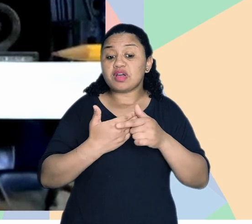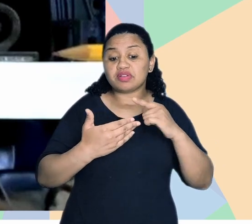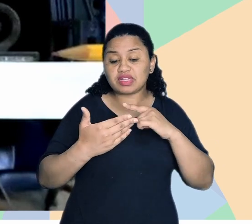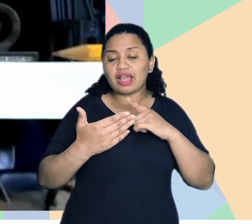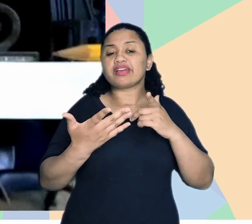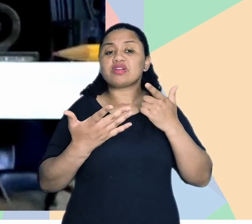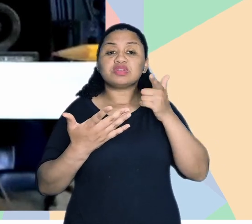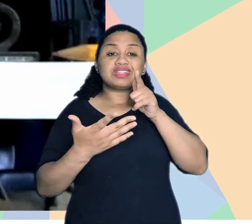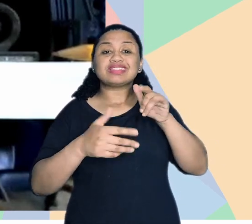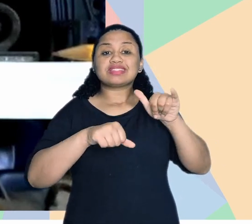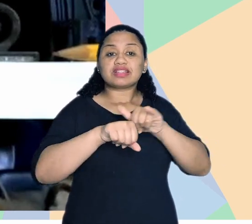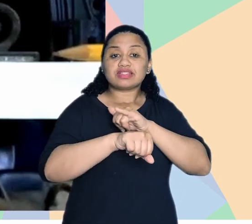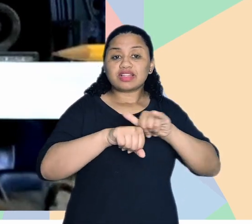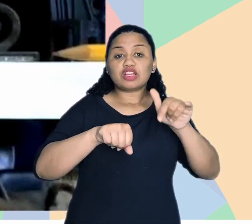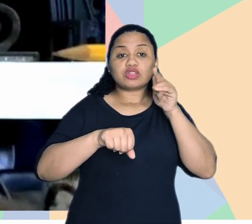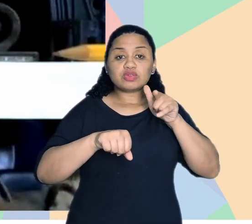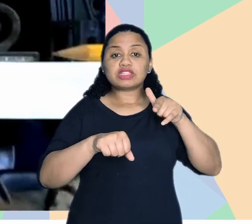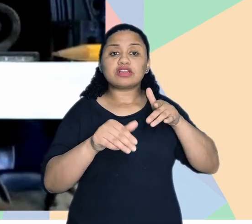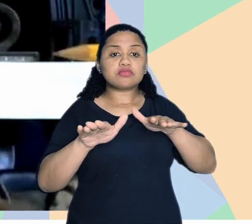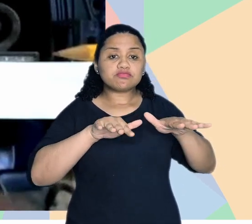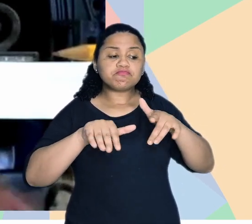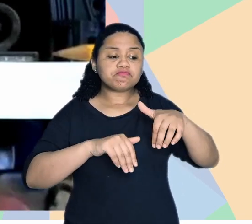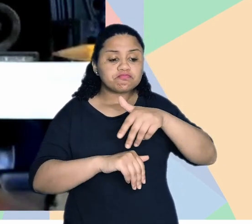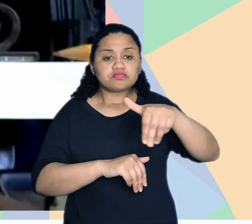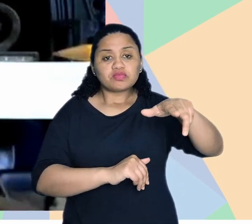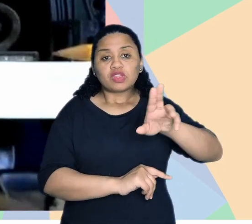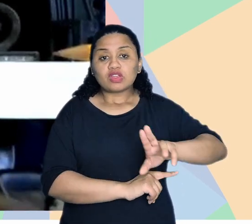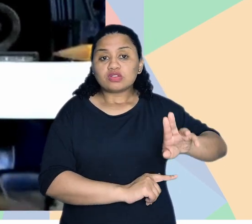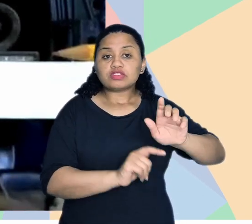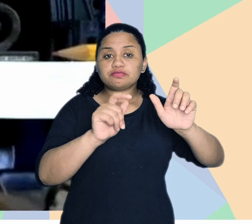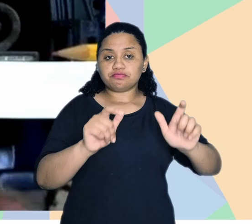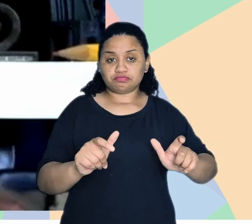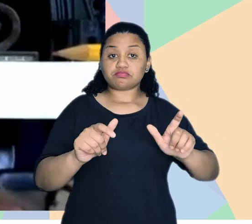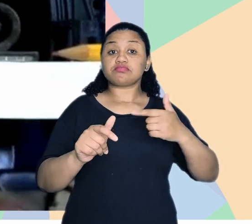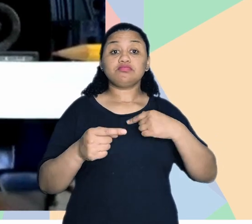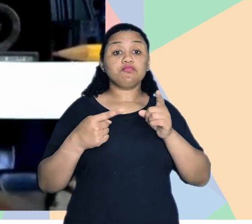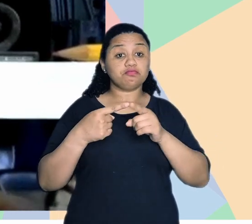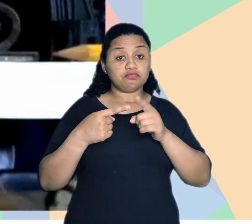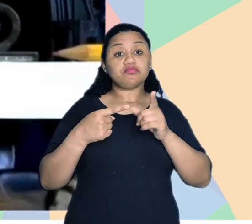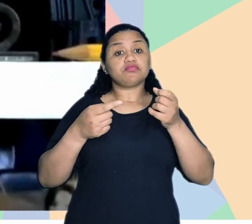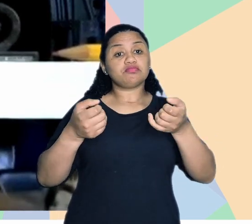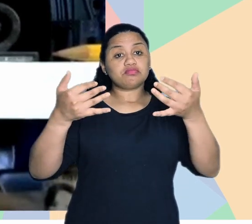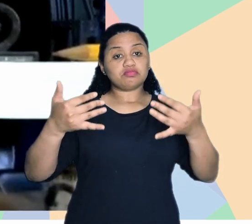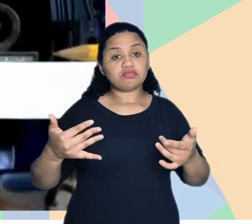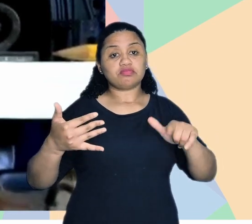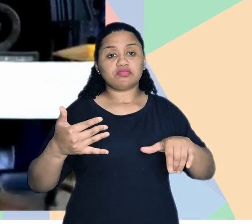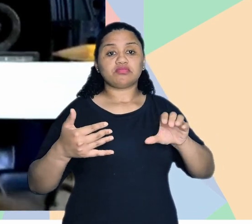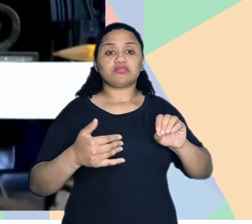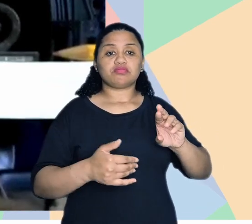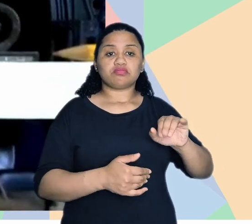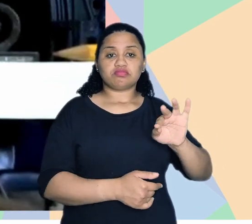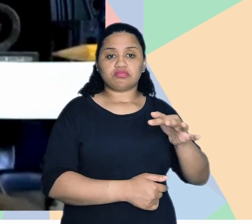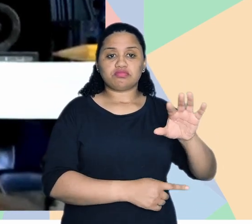definir estratégias, né? Para que a gente consiga se deslocar e utilizar esse espaço. Então, o primeiro componente que elas colocam é esse,